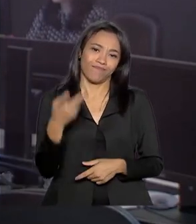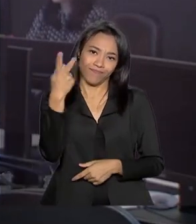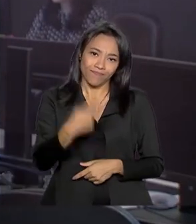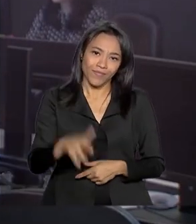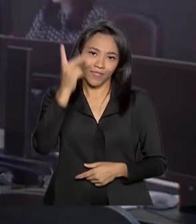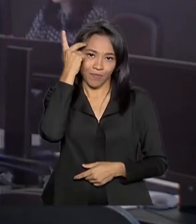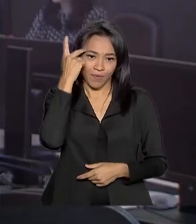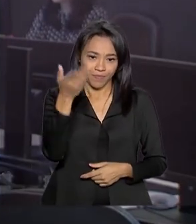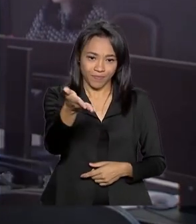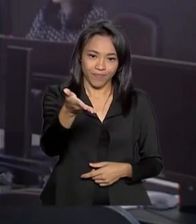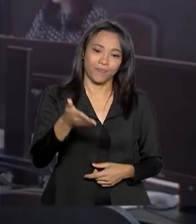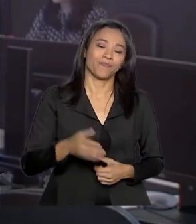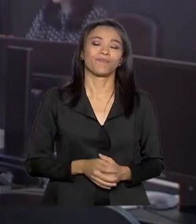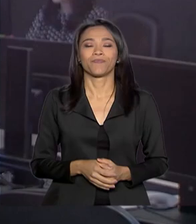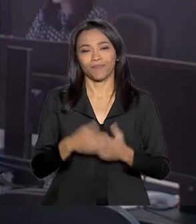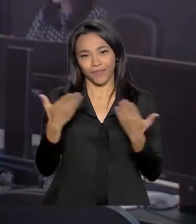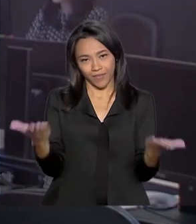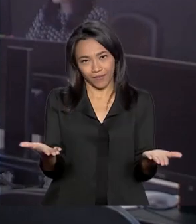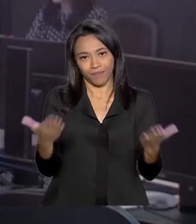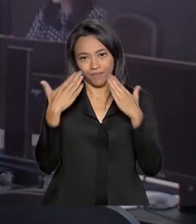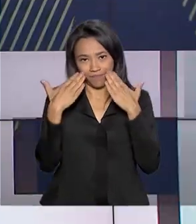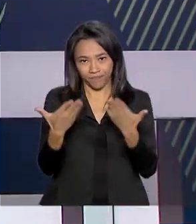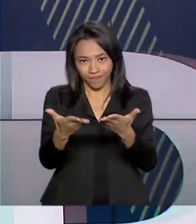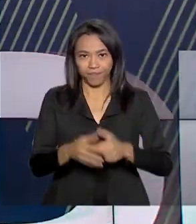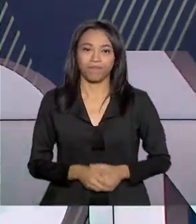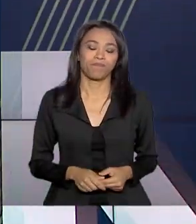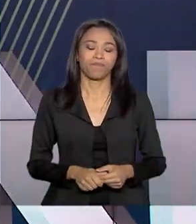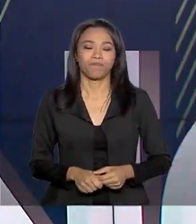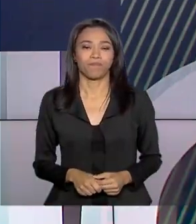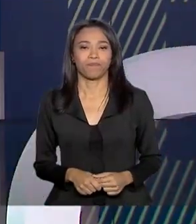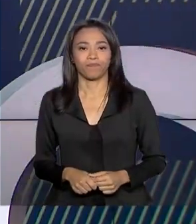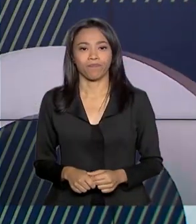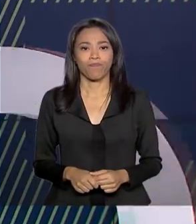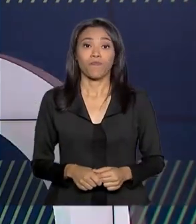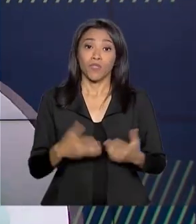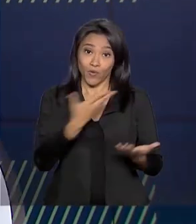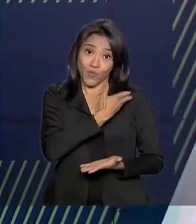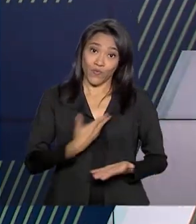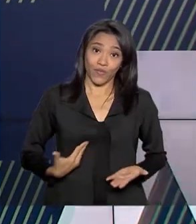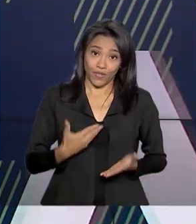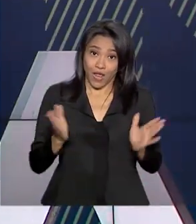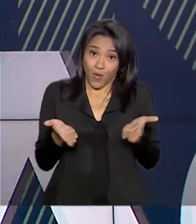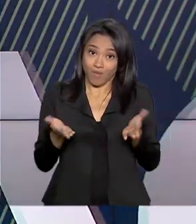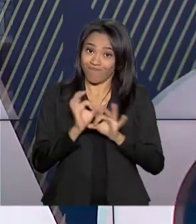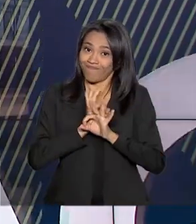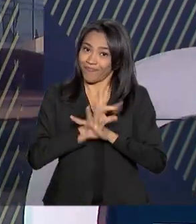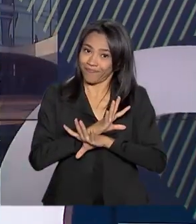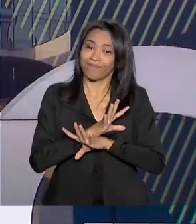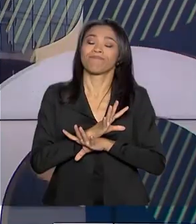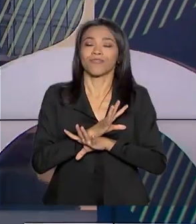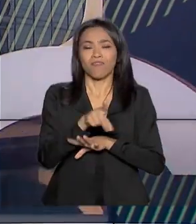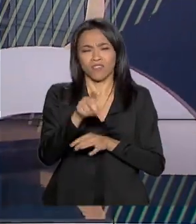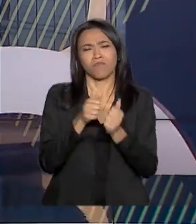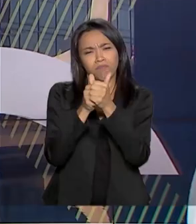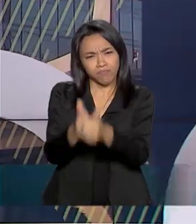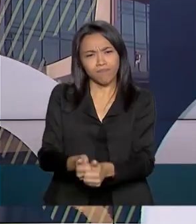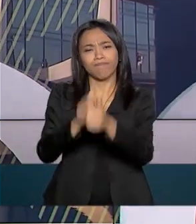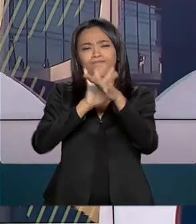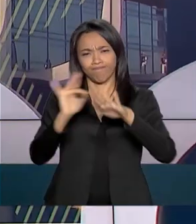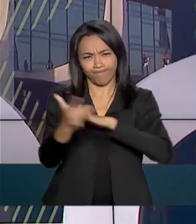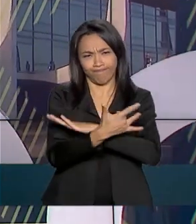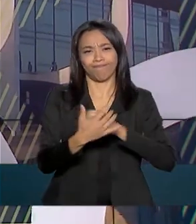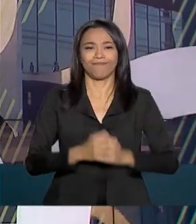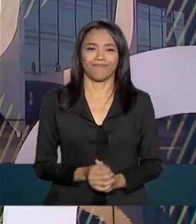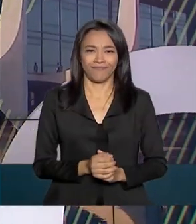São Paulo, Ricardo Ferraz, para o Governo Agora. E o Governo Agora fica por aqui. Acompanhe a gente também pelas nossas